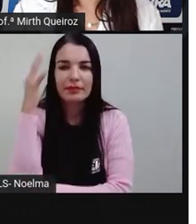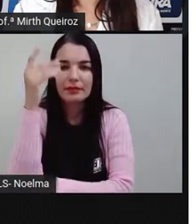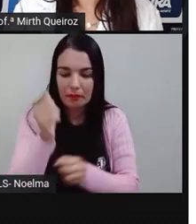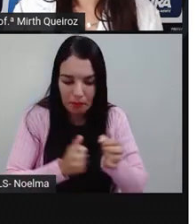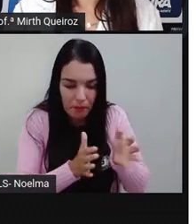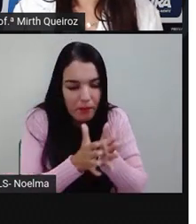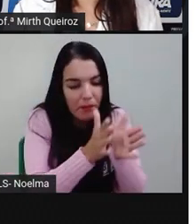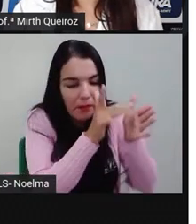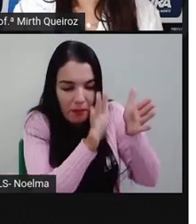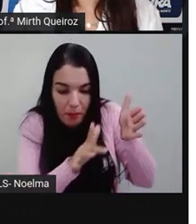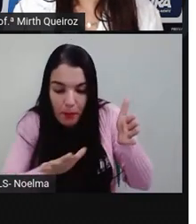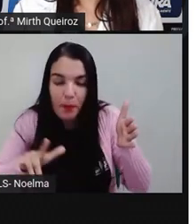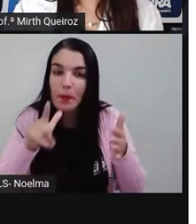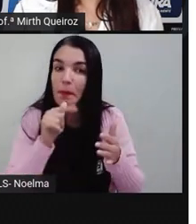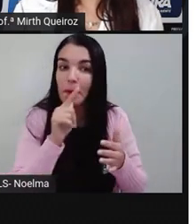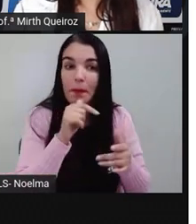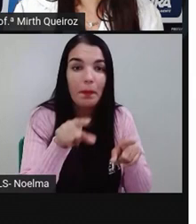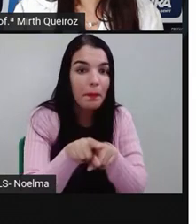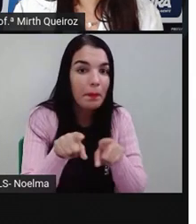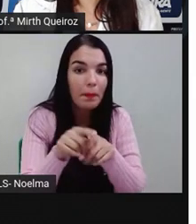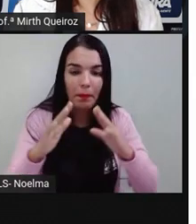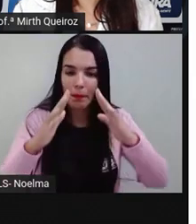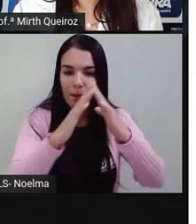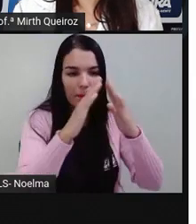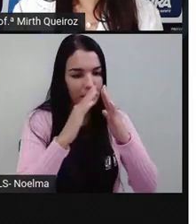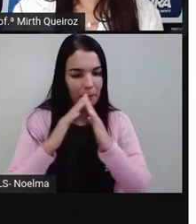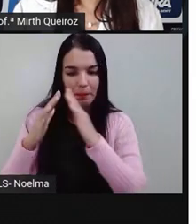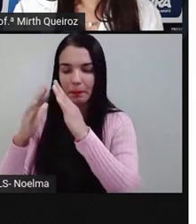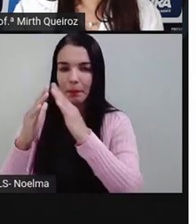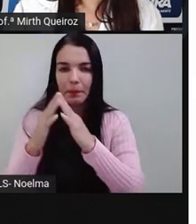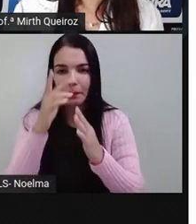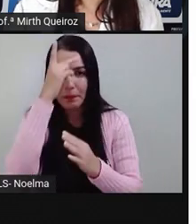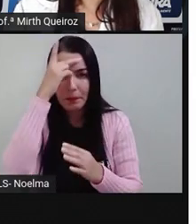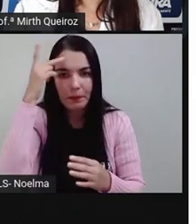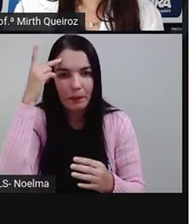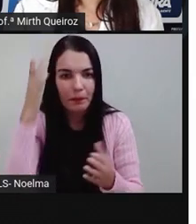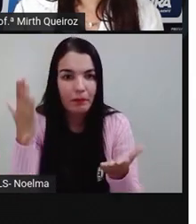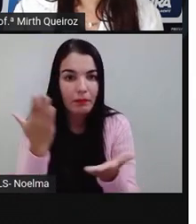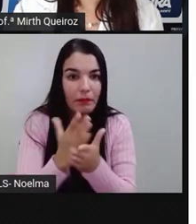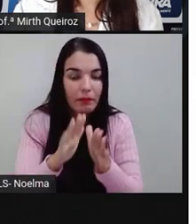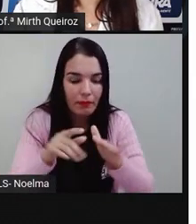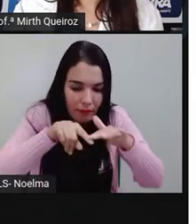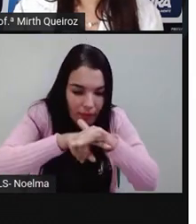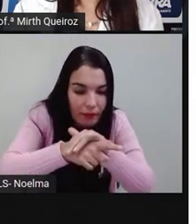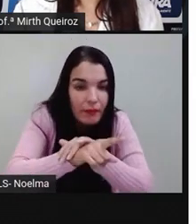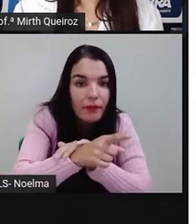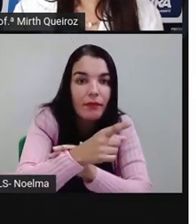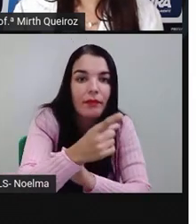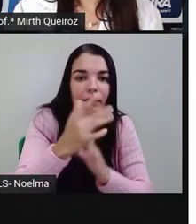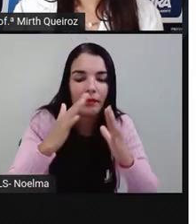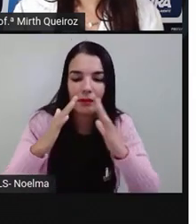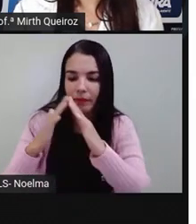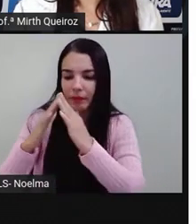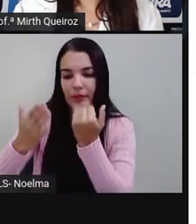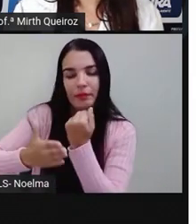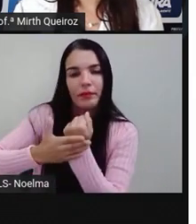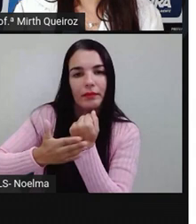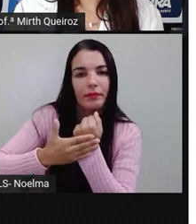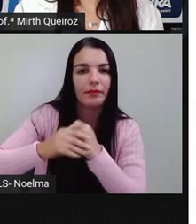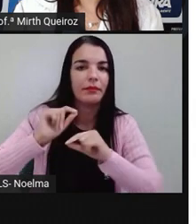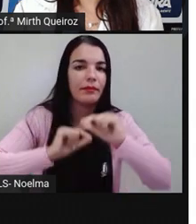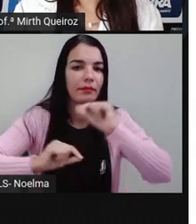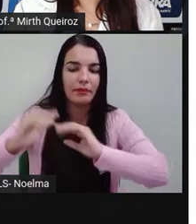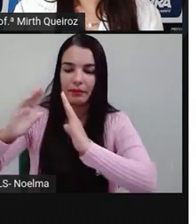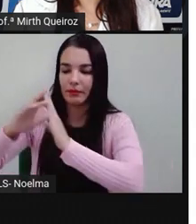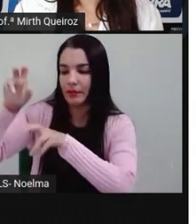correnteza dos ribeirões, a habitação dos homens e acabou penetrando no quintal de uma casa